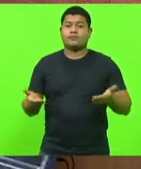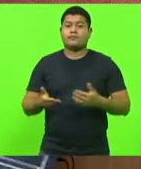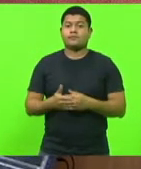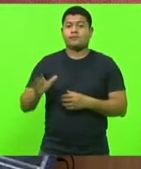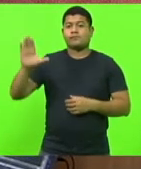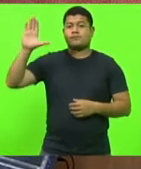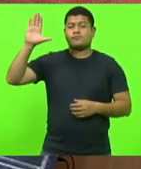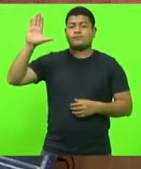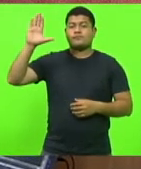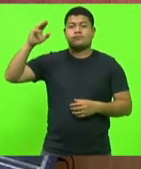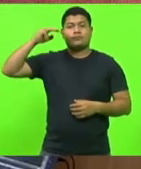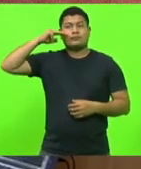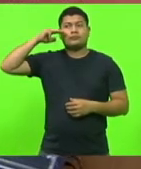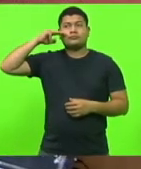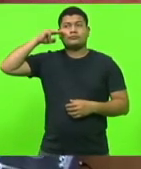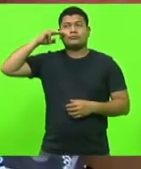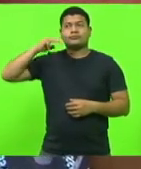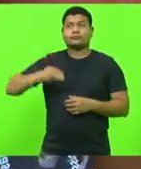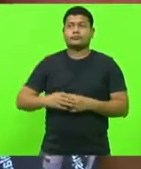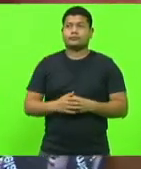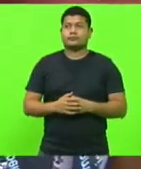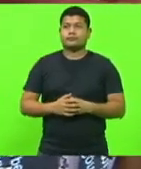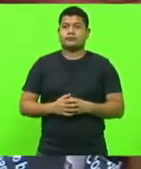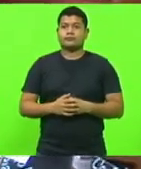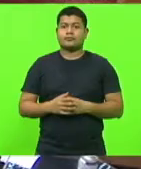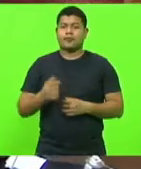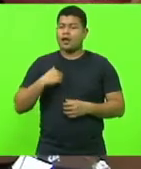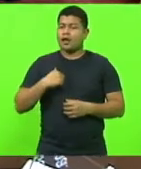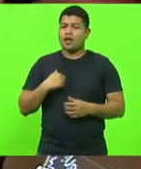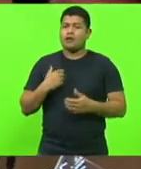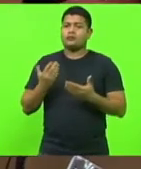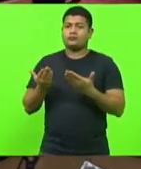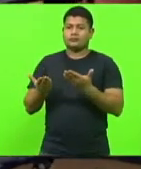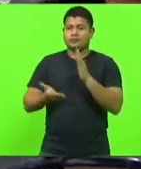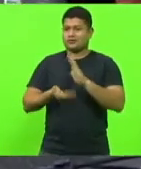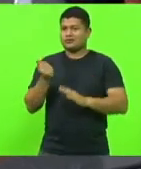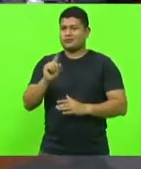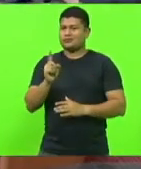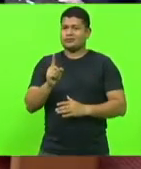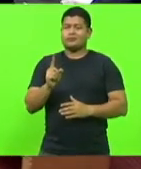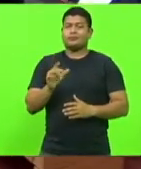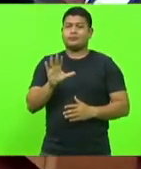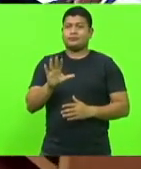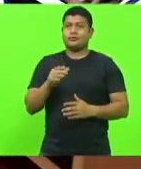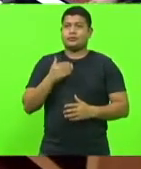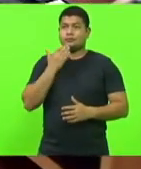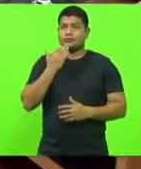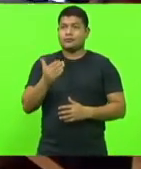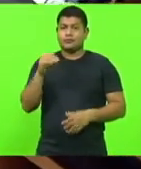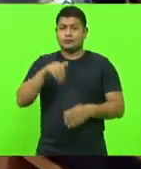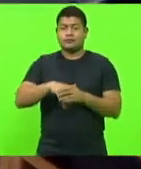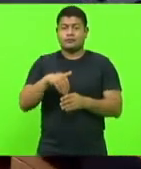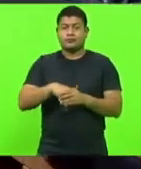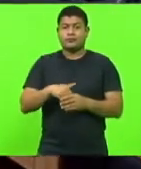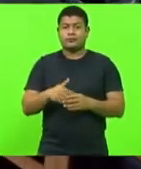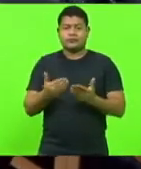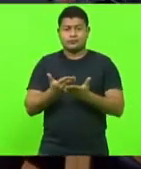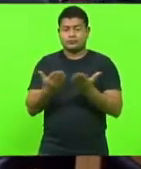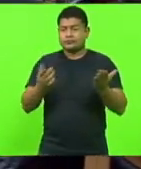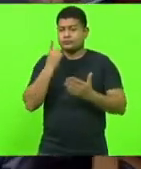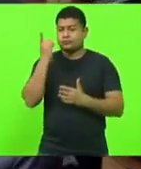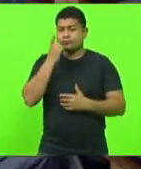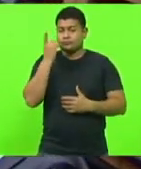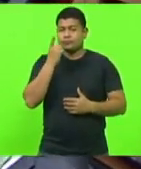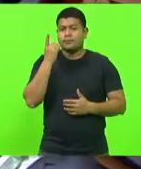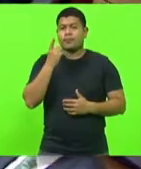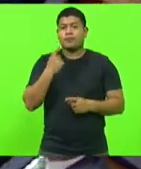palavra é a autora da deputada Marlene Fengler. Esse eu não vou retirar, não retirar não, mas esse eu vou pedir o voto dos nobres colegas,